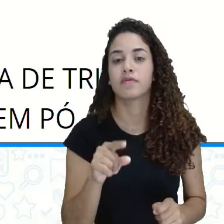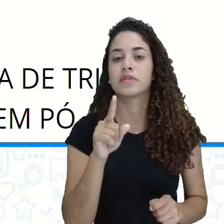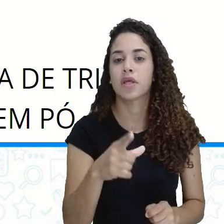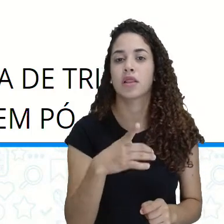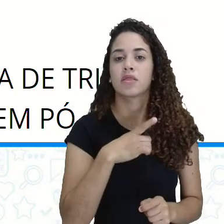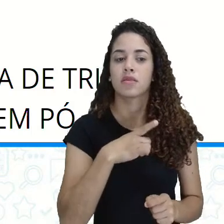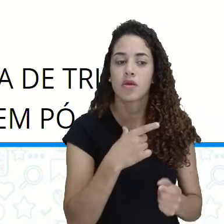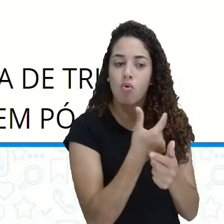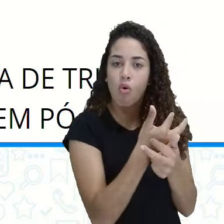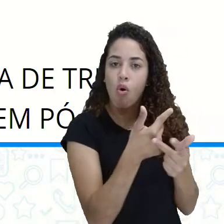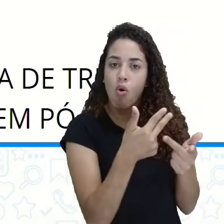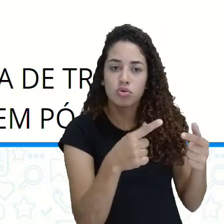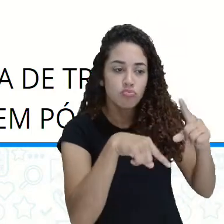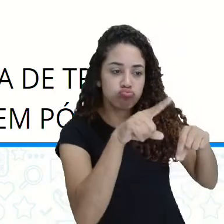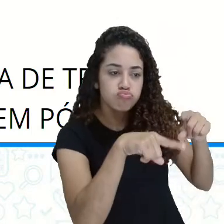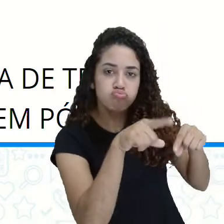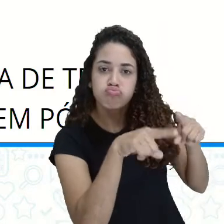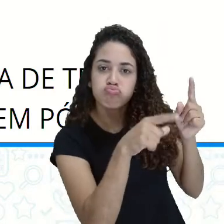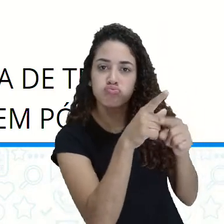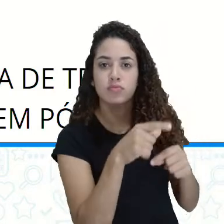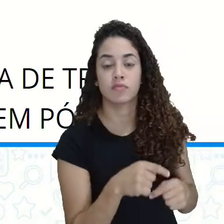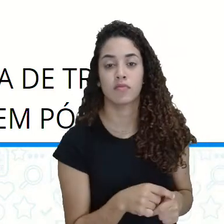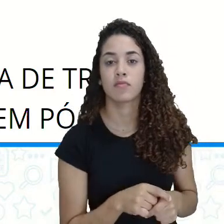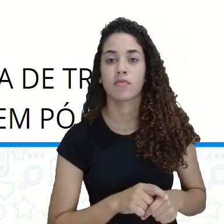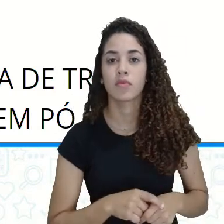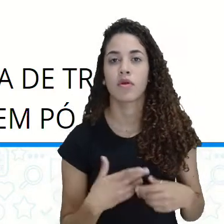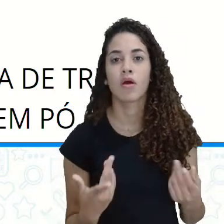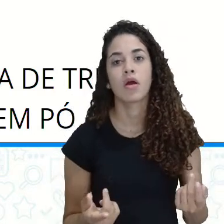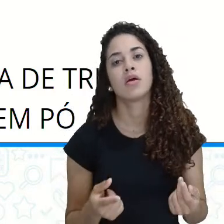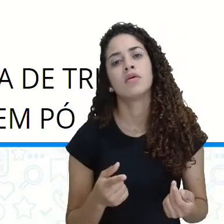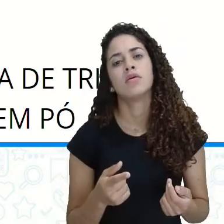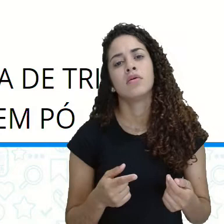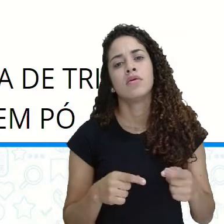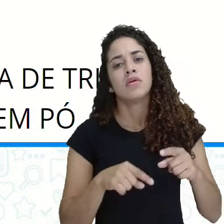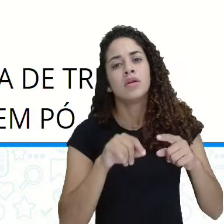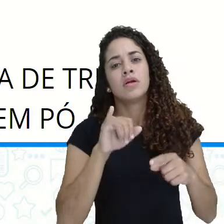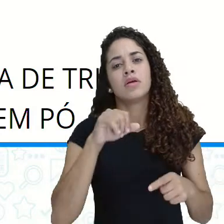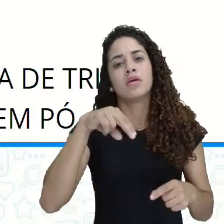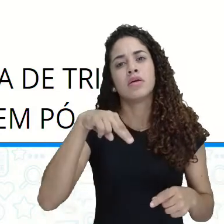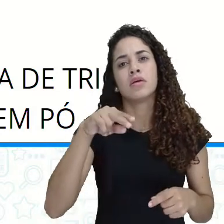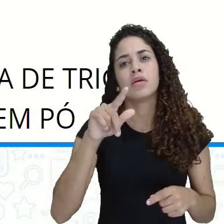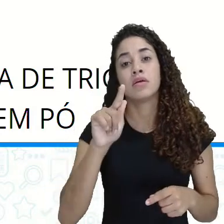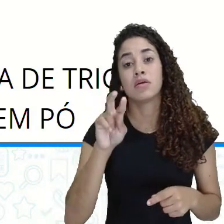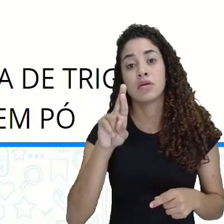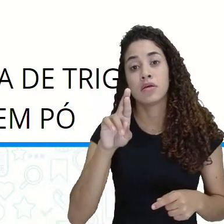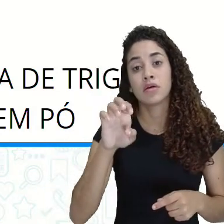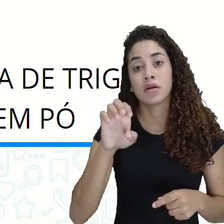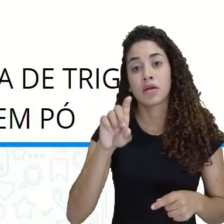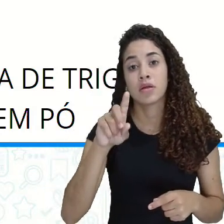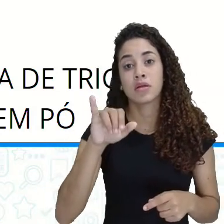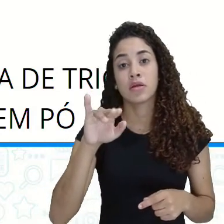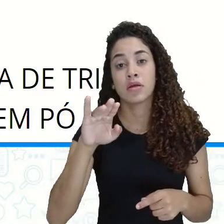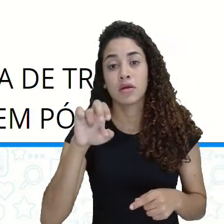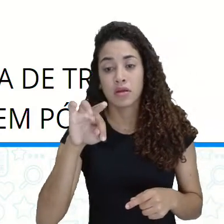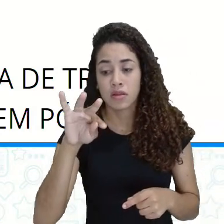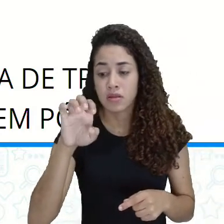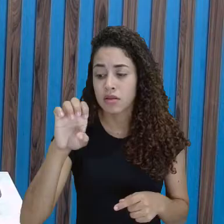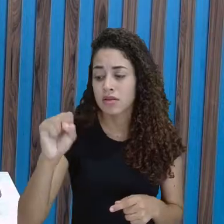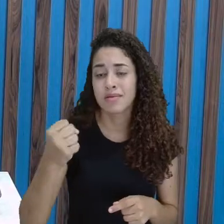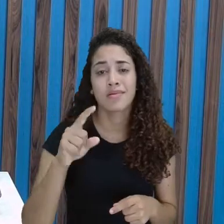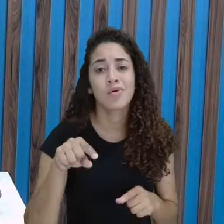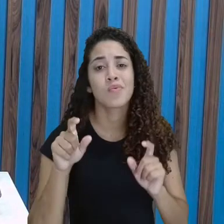ingredientes, tá certo? Então, ingredientes são aqueles itens que nós precisaremos para